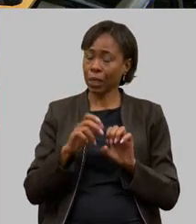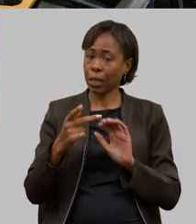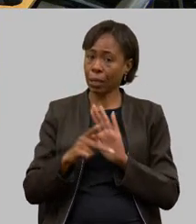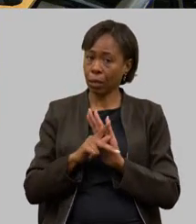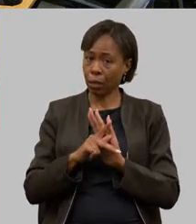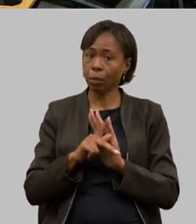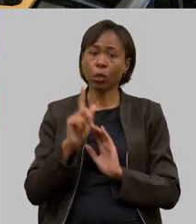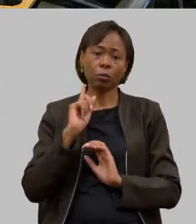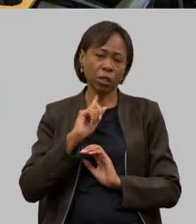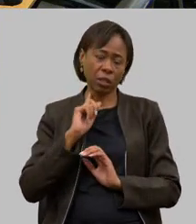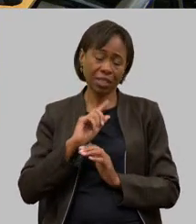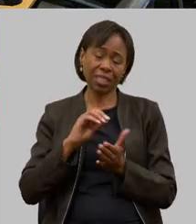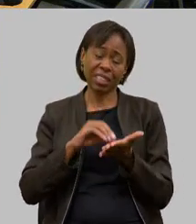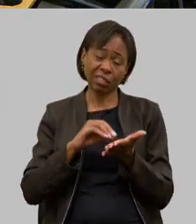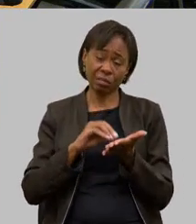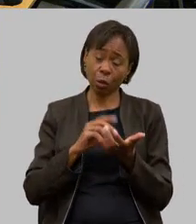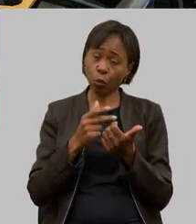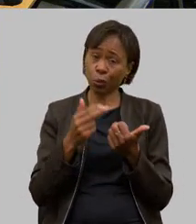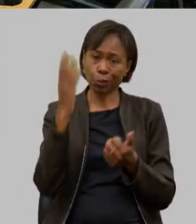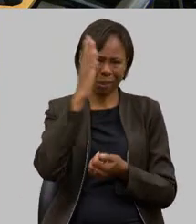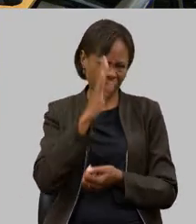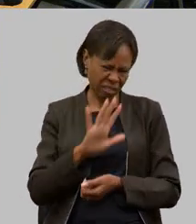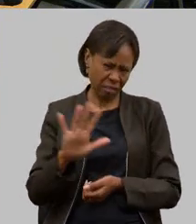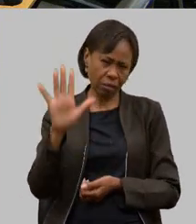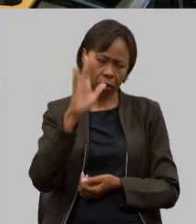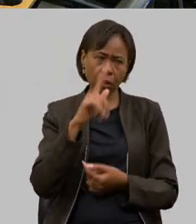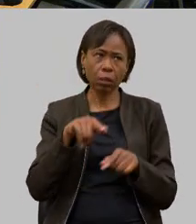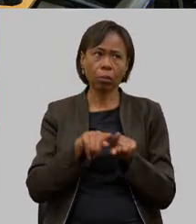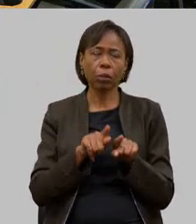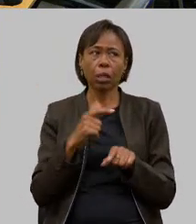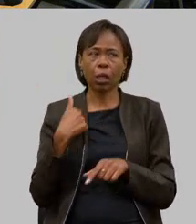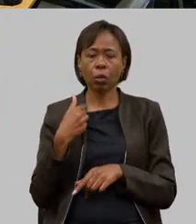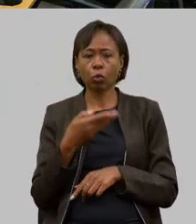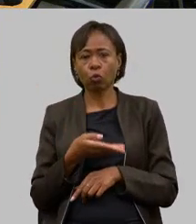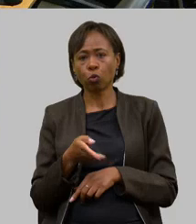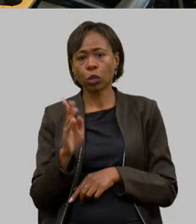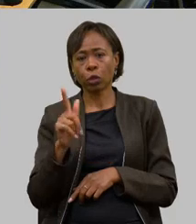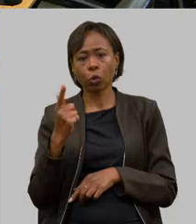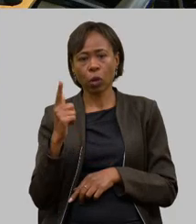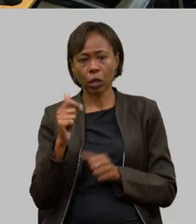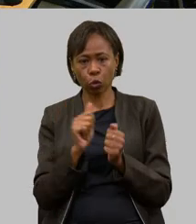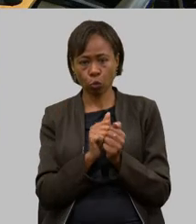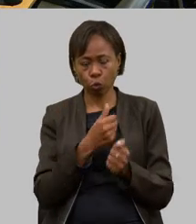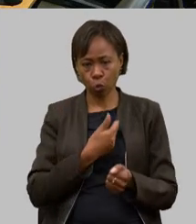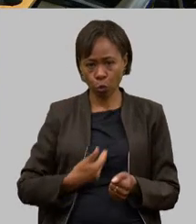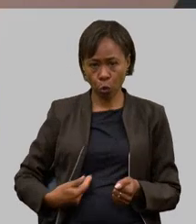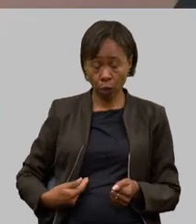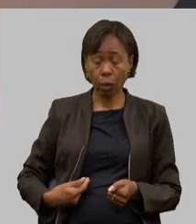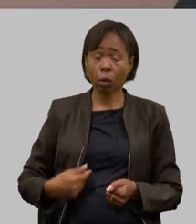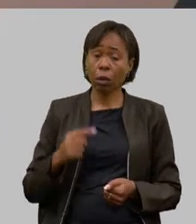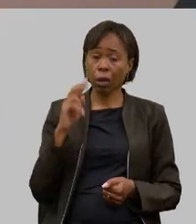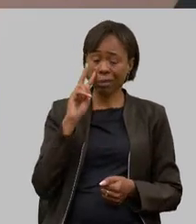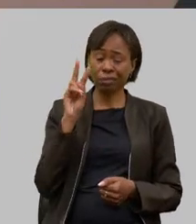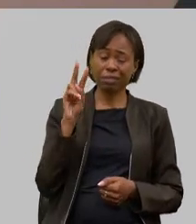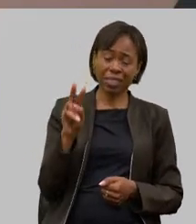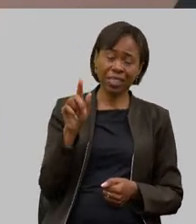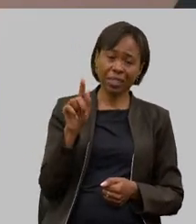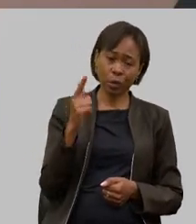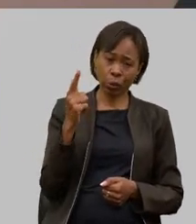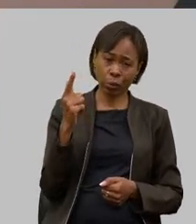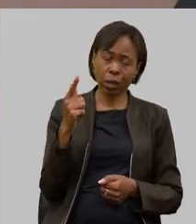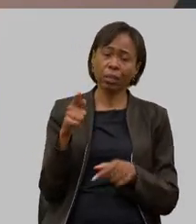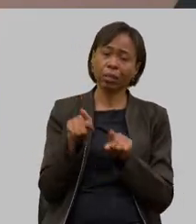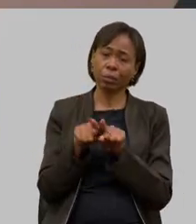e no Brasil a coisa acontece eu estive em Goiás recentemente com o governador Romeu Zema vi que lá também tem esses problemas que nós temos aqui